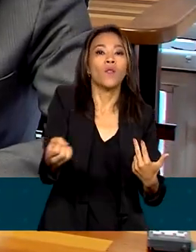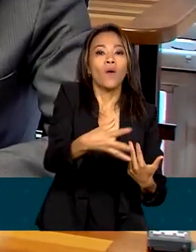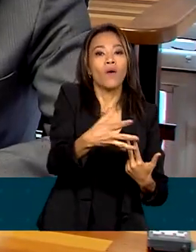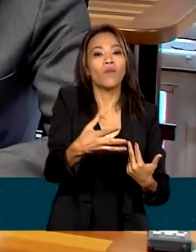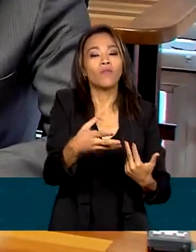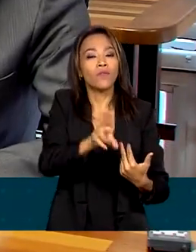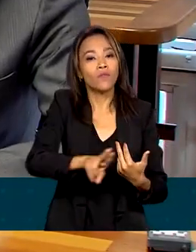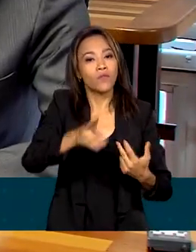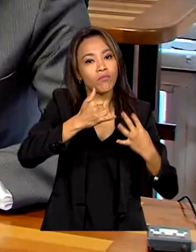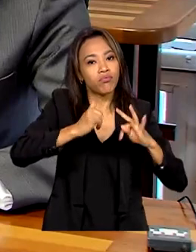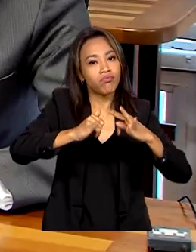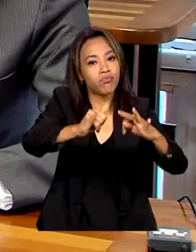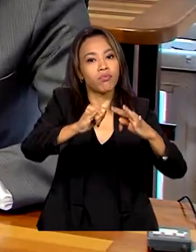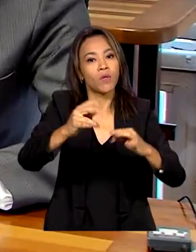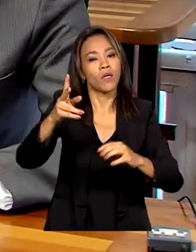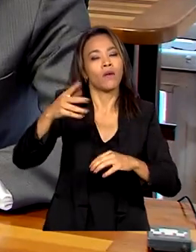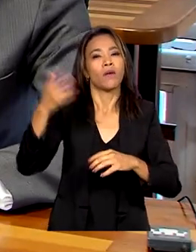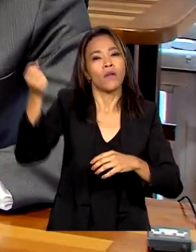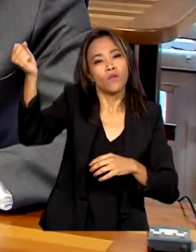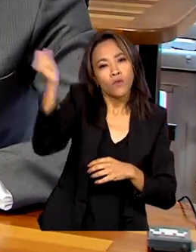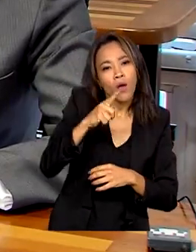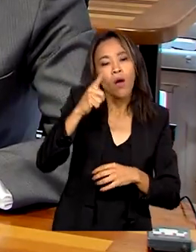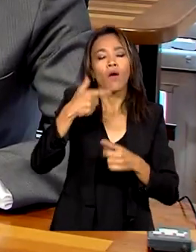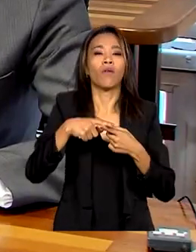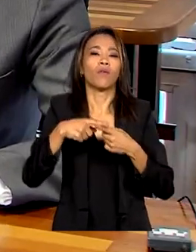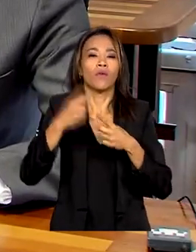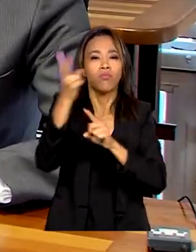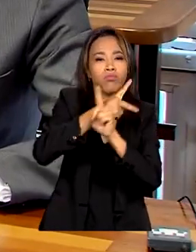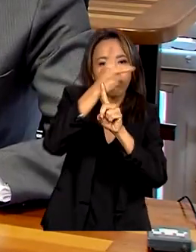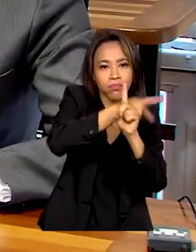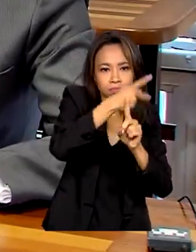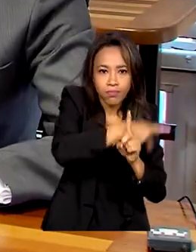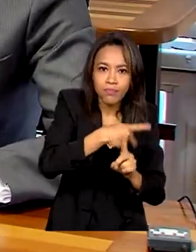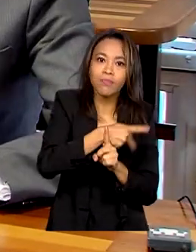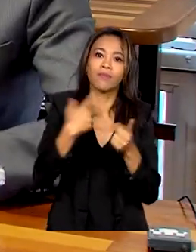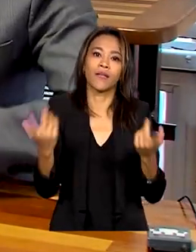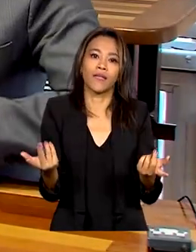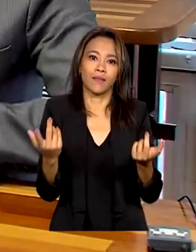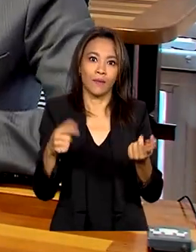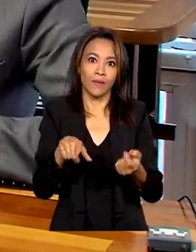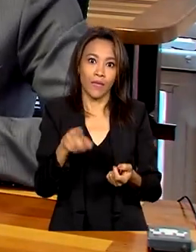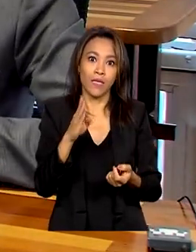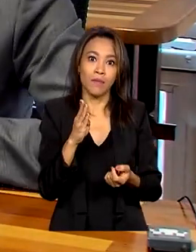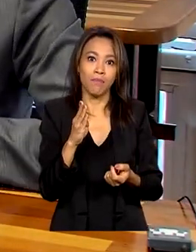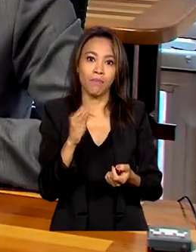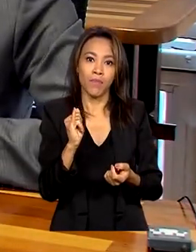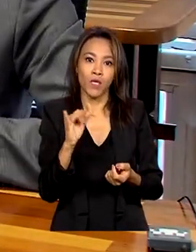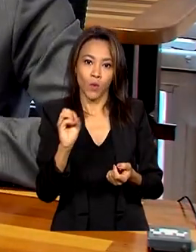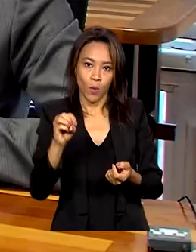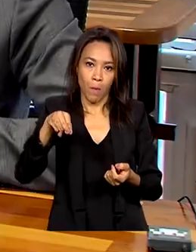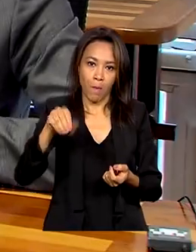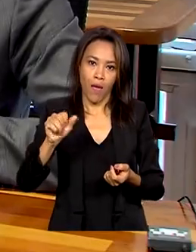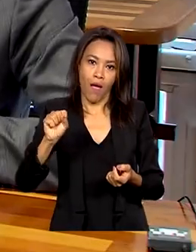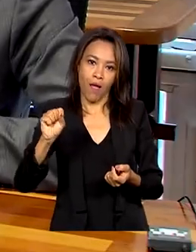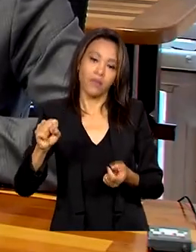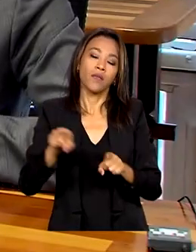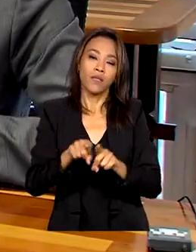geração do vento, do sol, da biomassa e também a produção de hidrogênio verde.